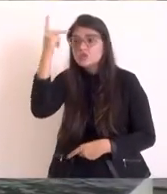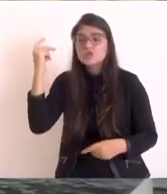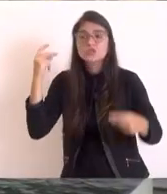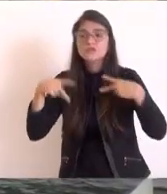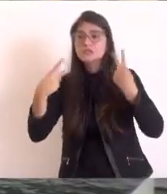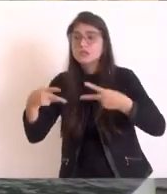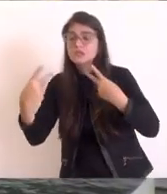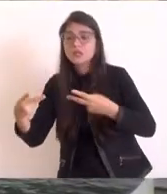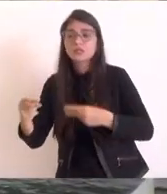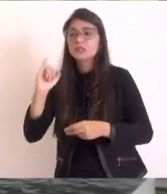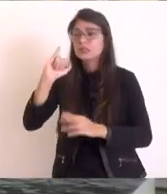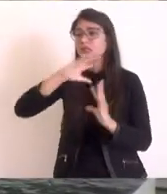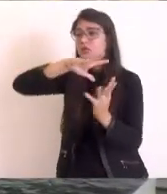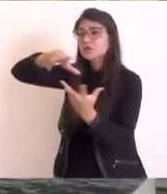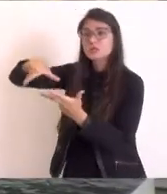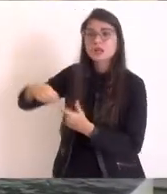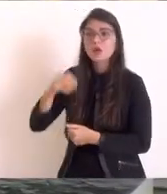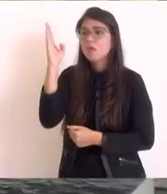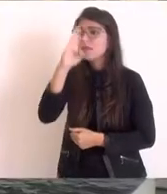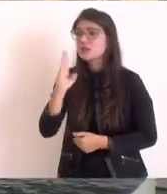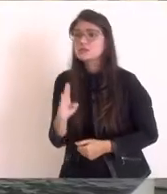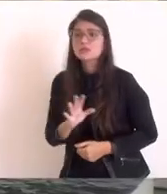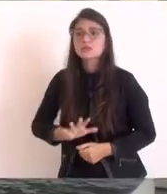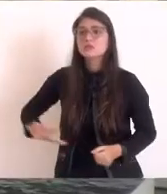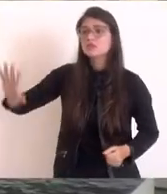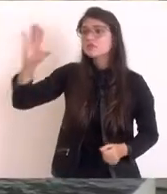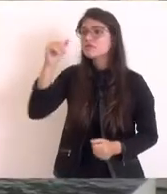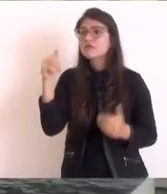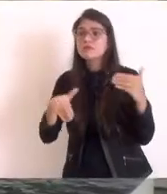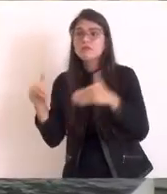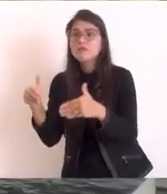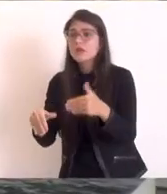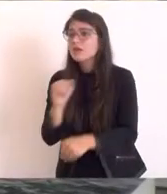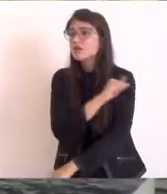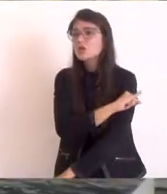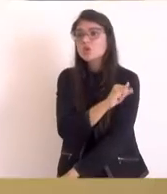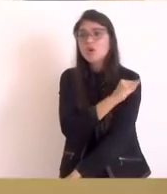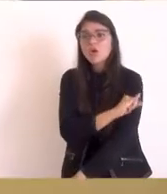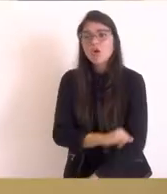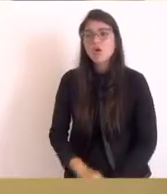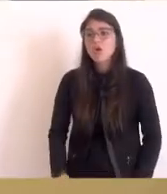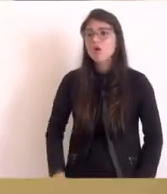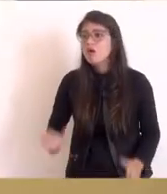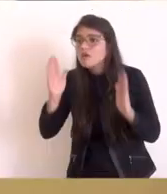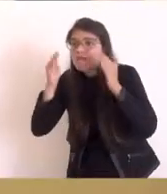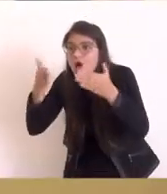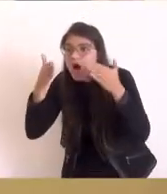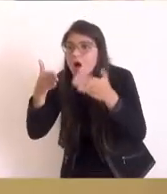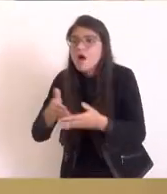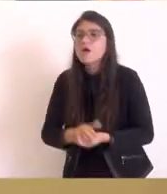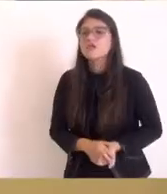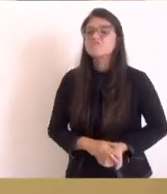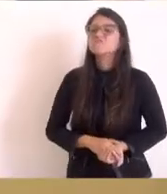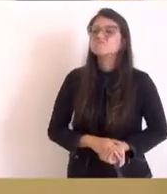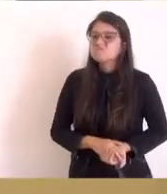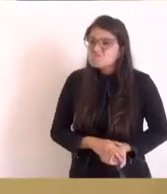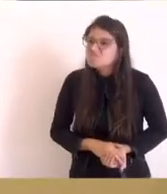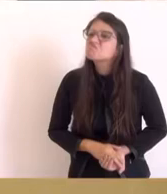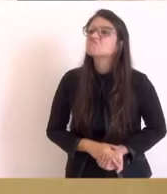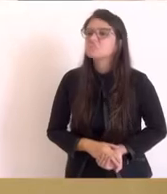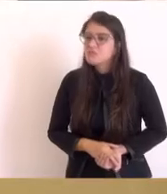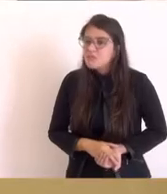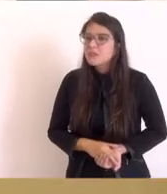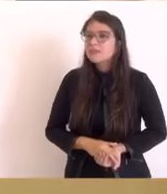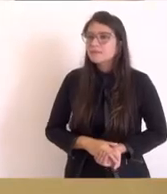internacionais do país entraram pelo Estado do Rio de Janeiro. Mas vamos nos ater à costa do sol,